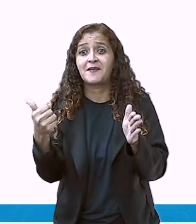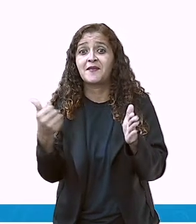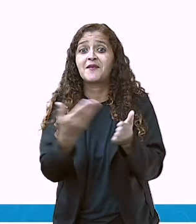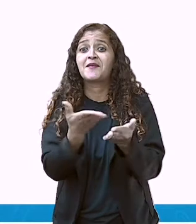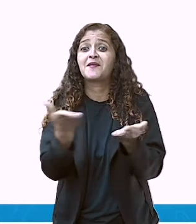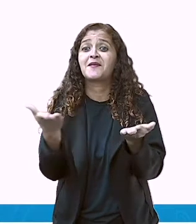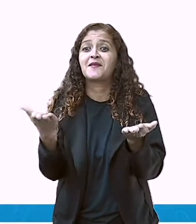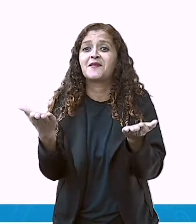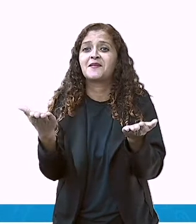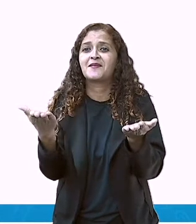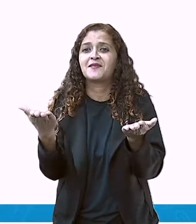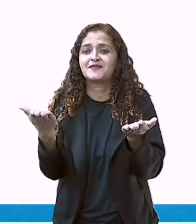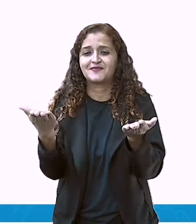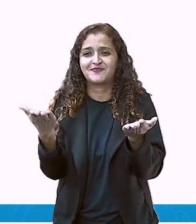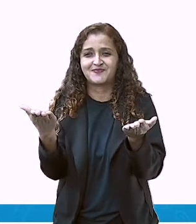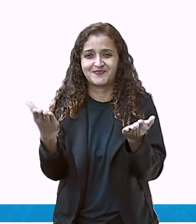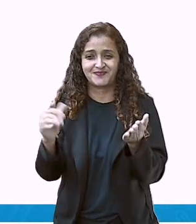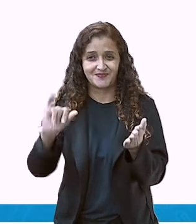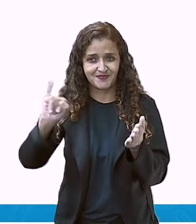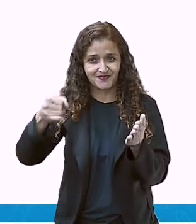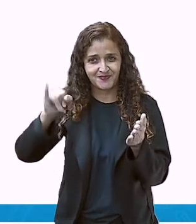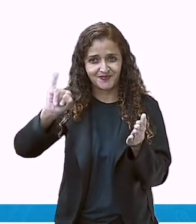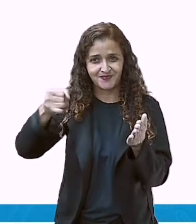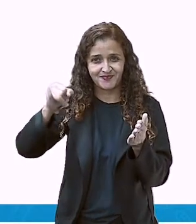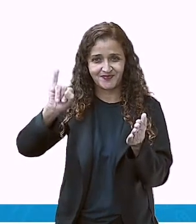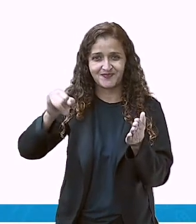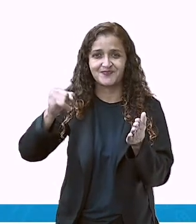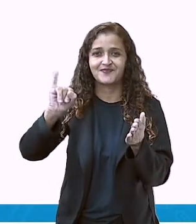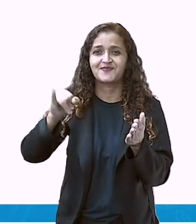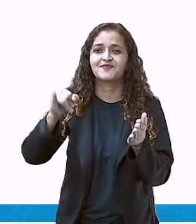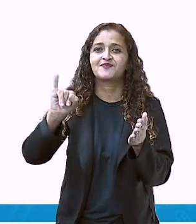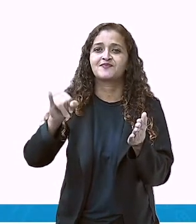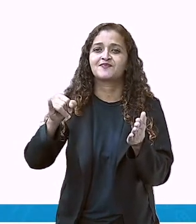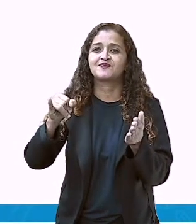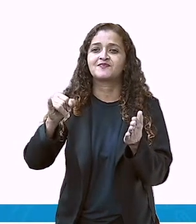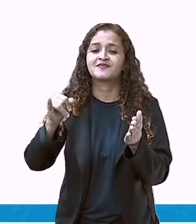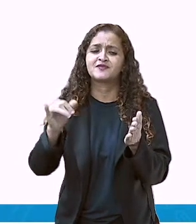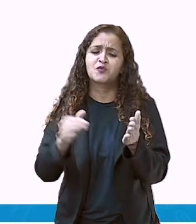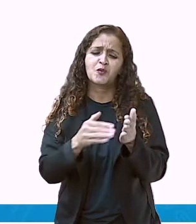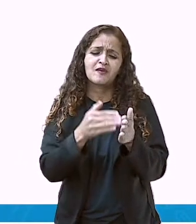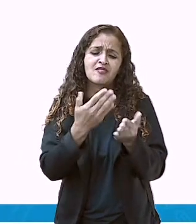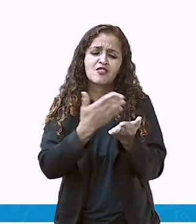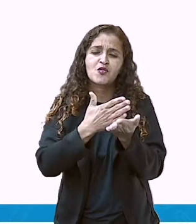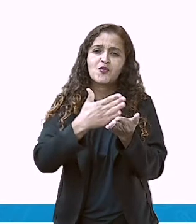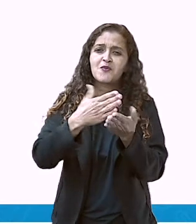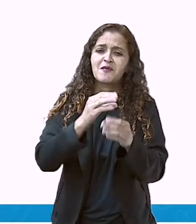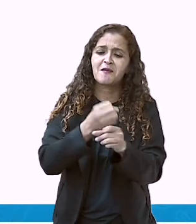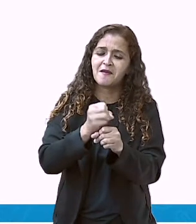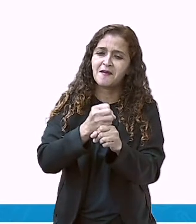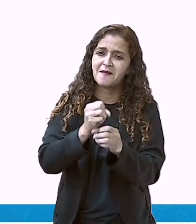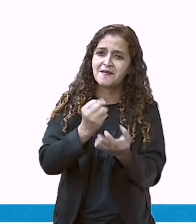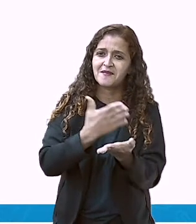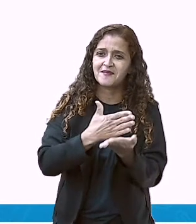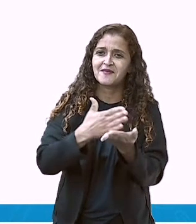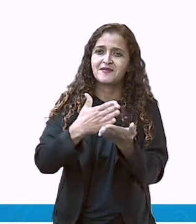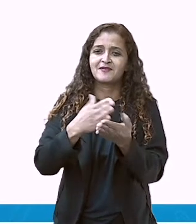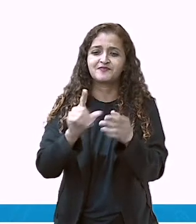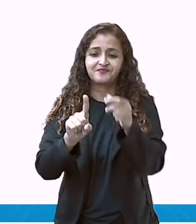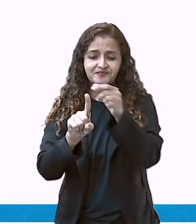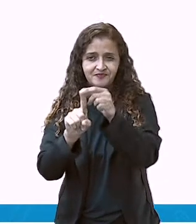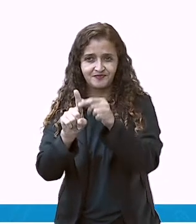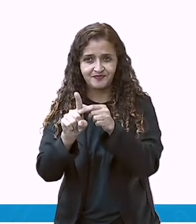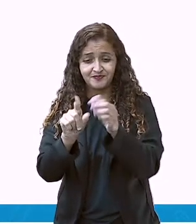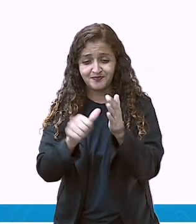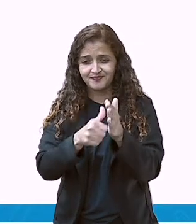sabe? Aqui. Janeiro. Quando o ano inicia, aí é o primeiro mês do ano,